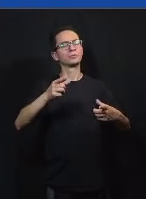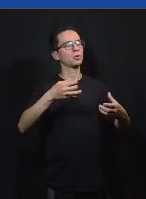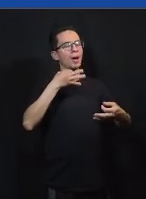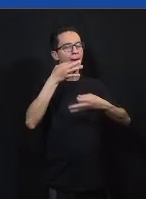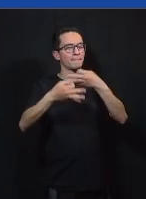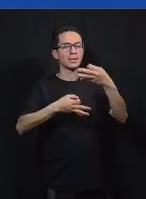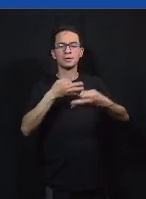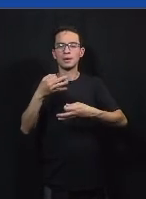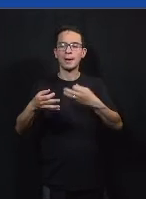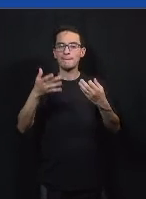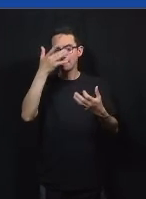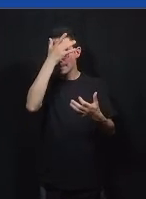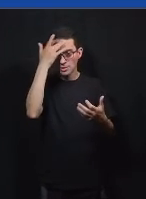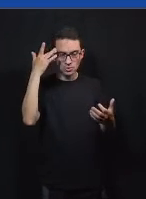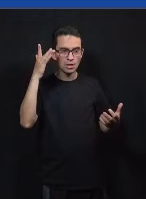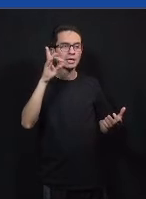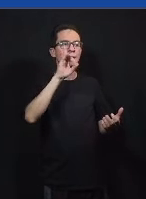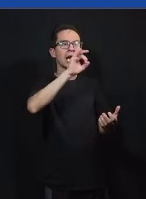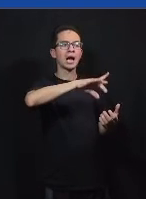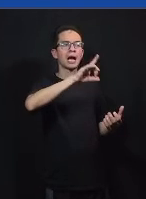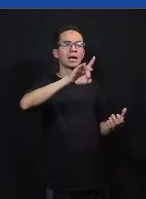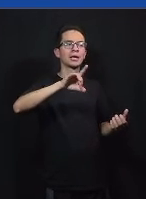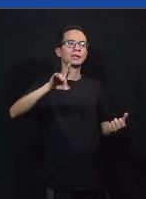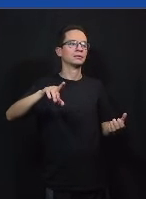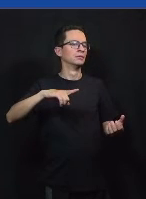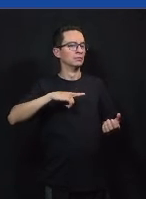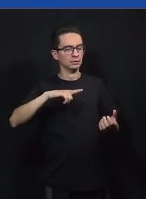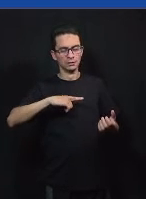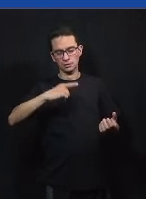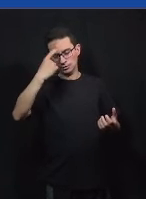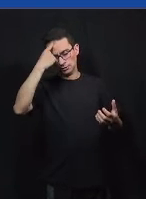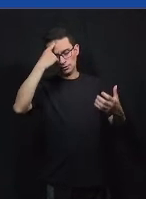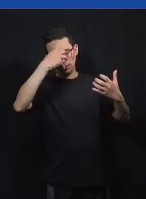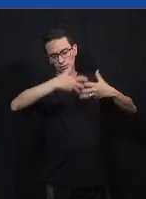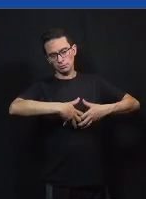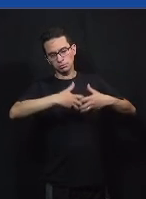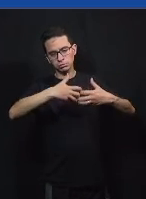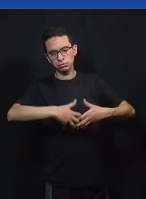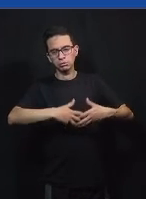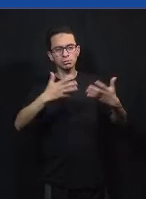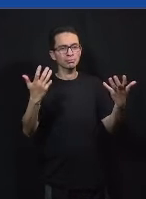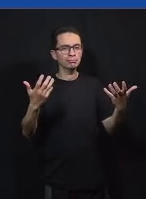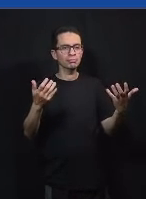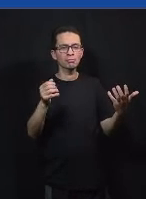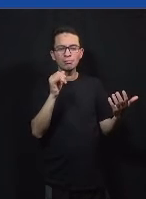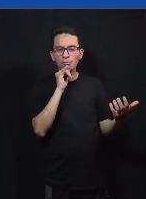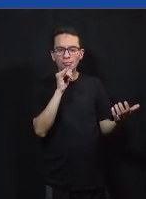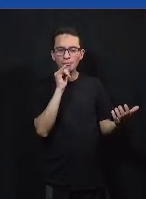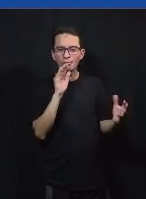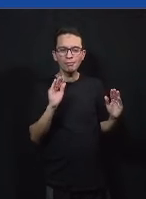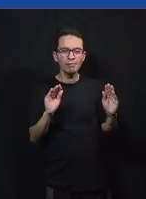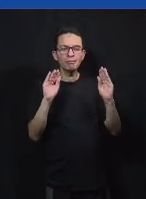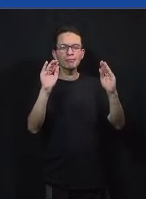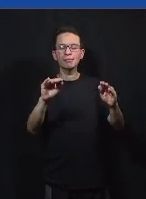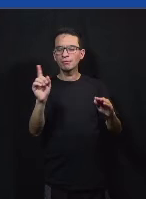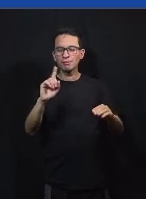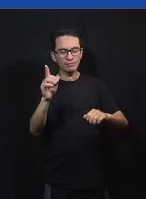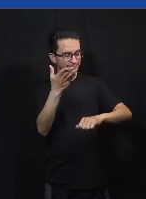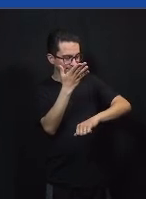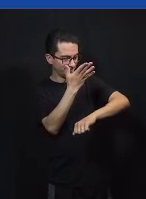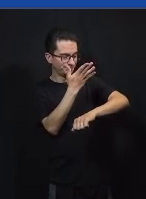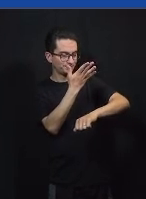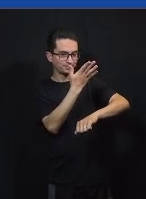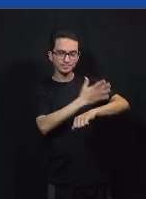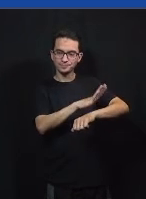reforcem cada um seus dois lados cada um seus dois pensamentos não se aprenda ou não se coloque em prática esse aprendizado